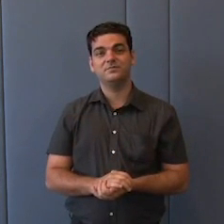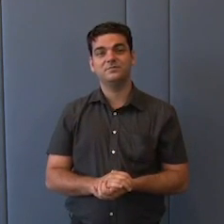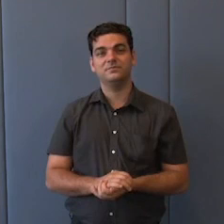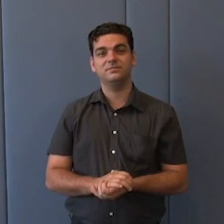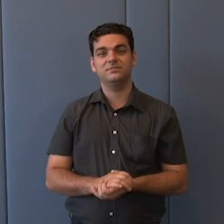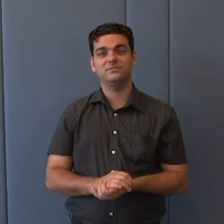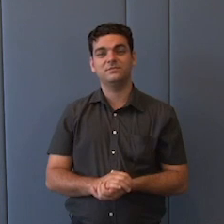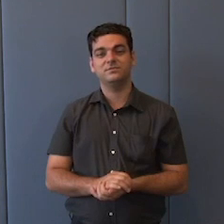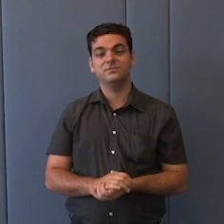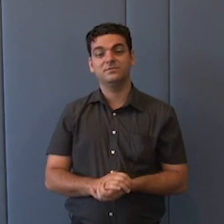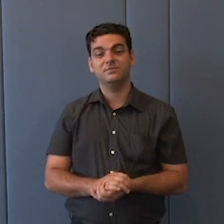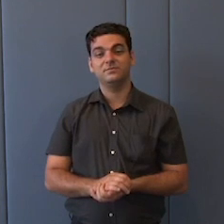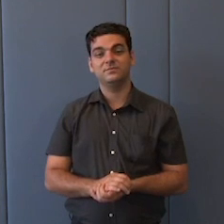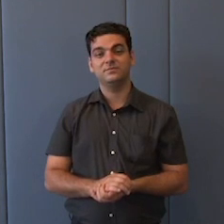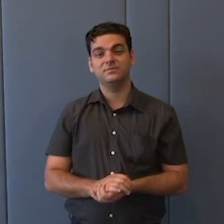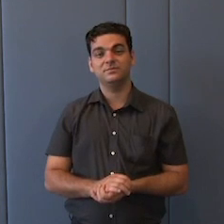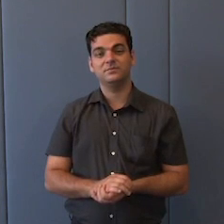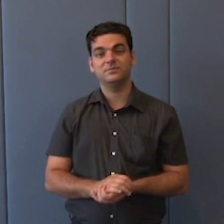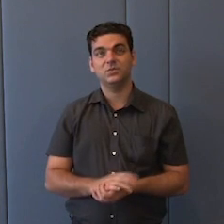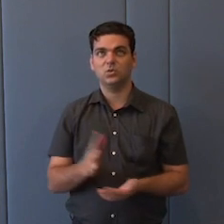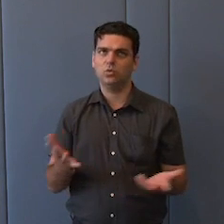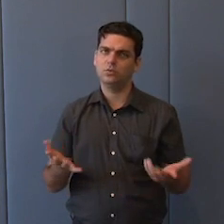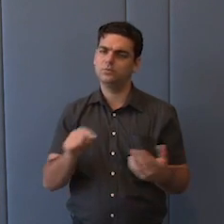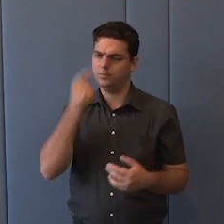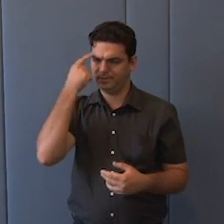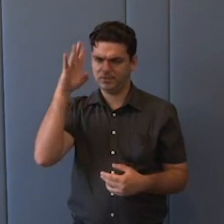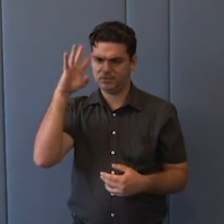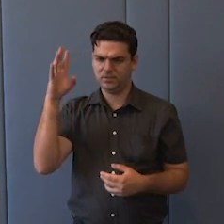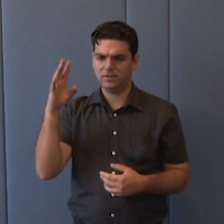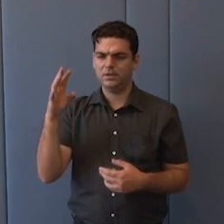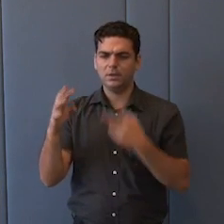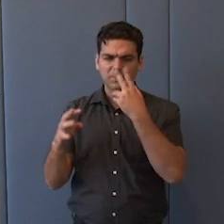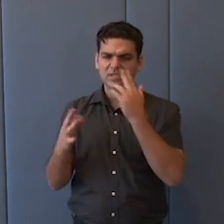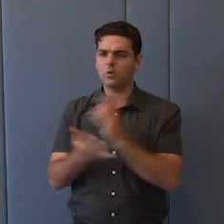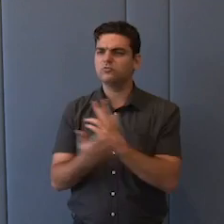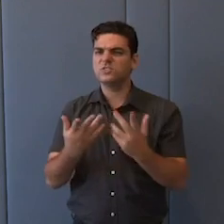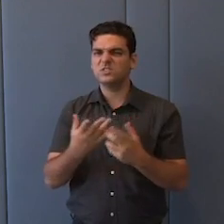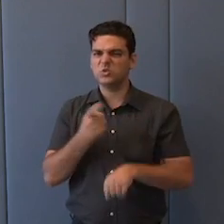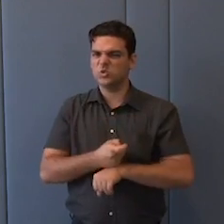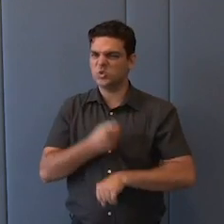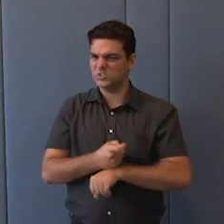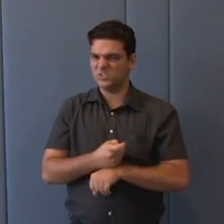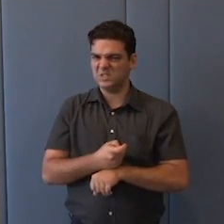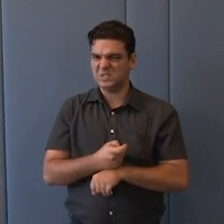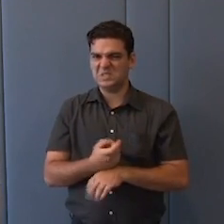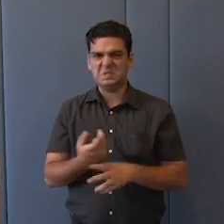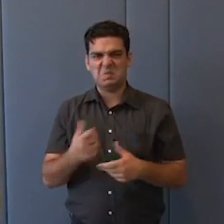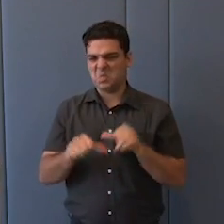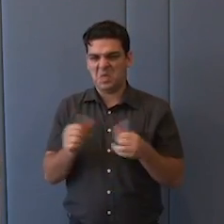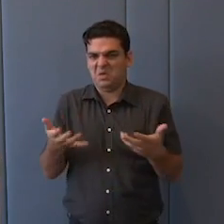um grande elemento é o... Você pode chamar o sentimento conservador, lato senso, do povo brasileiro.